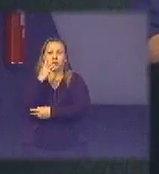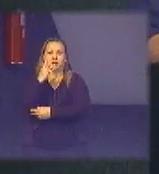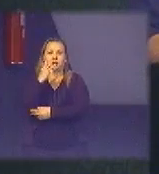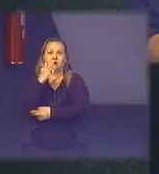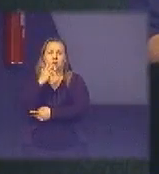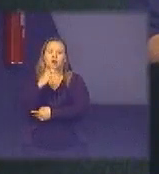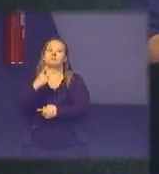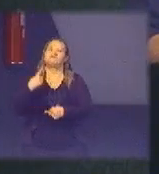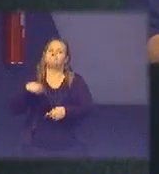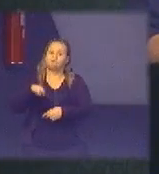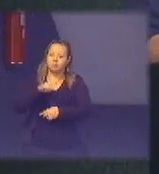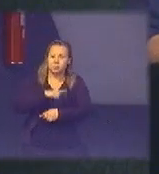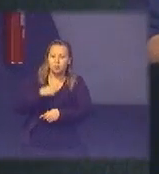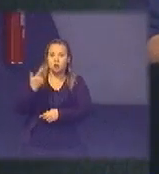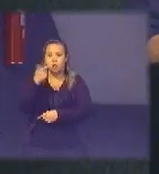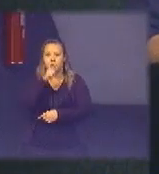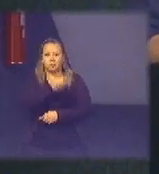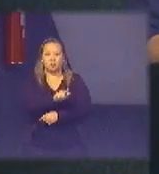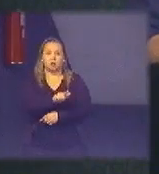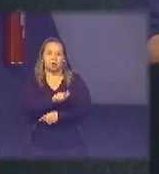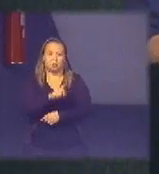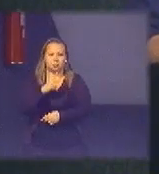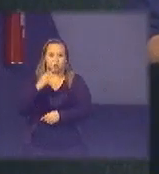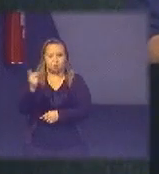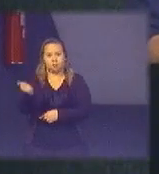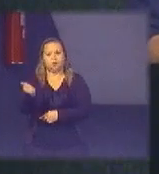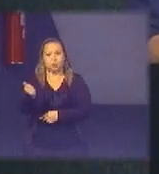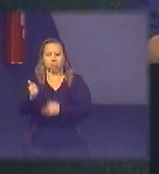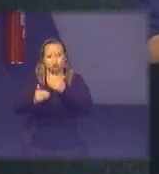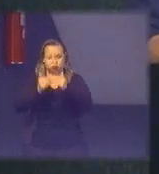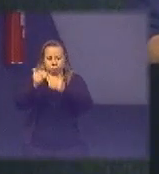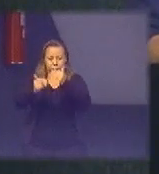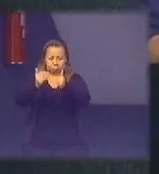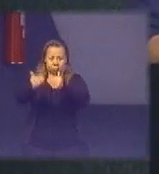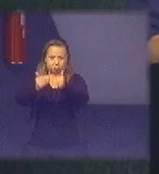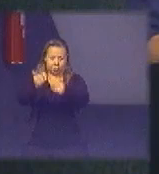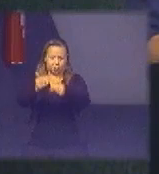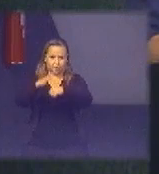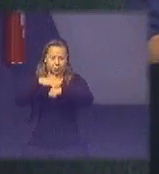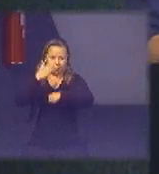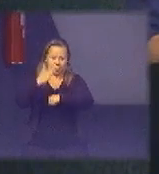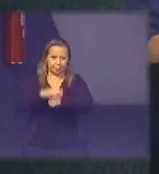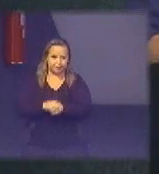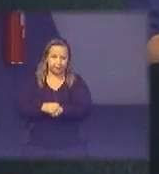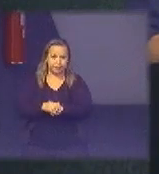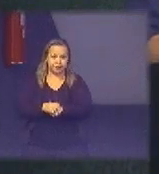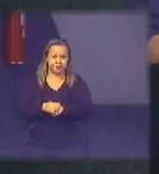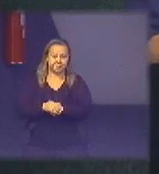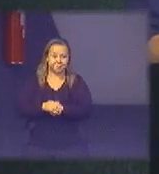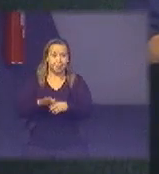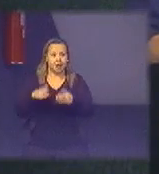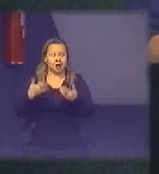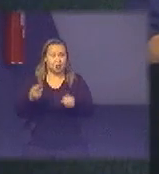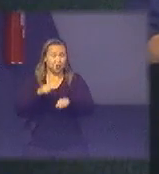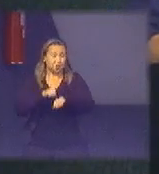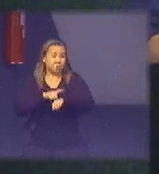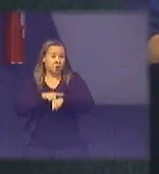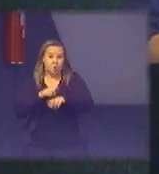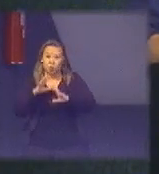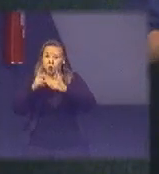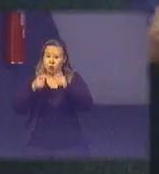a consegue ter meta se não a gente tem de novo assim quando tudo é prioridade nada é e eu acho que está na hora da gente